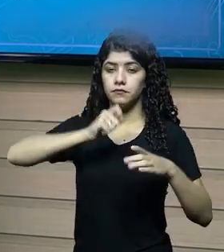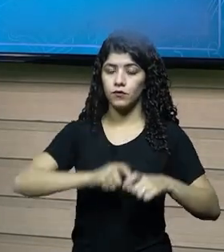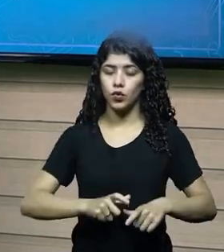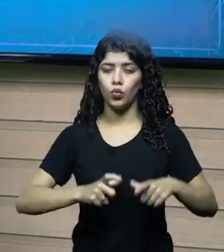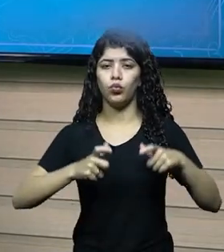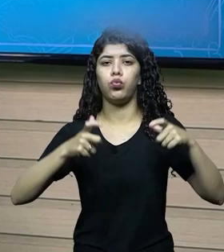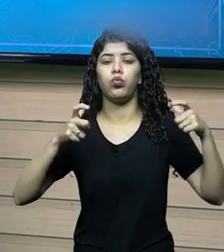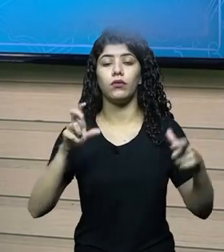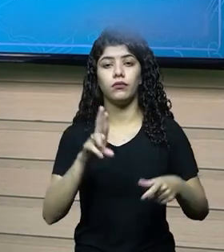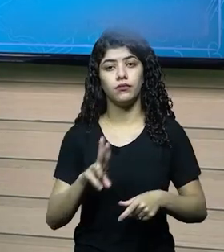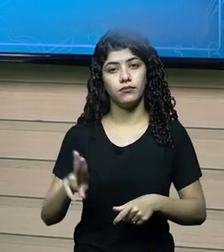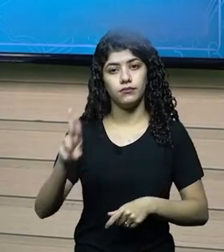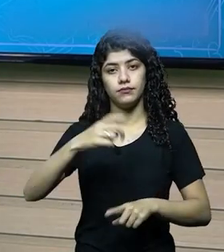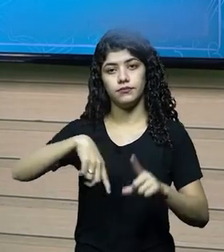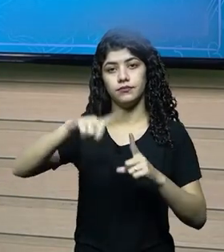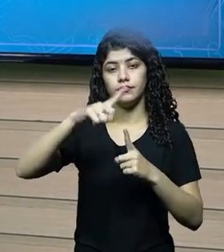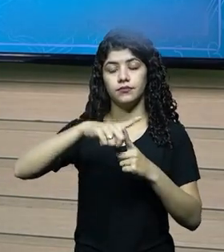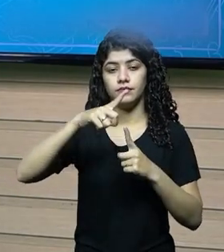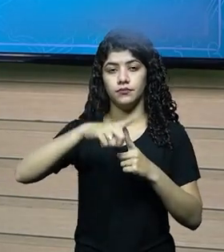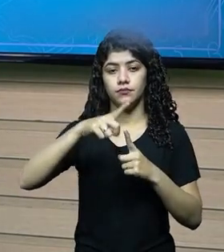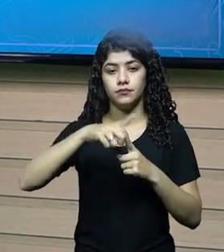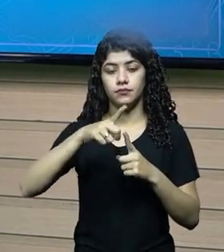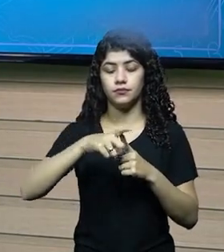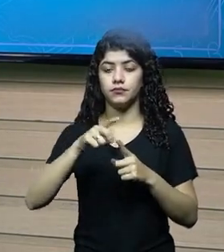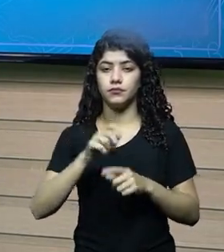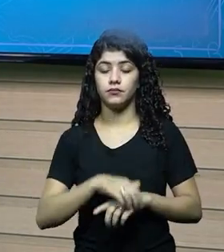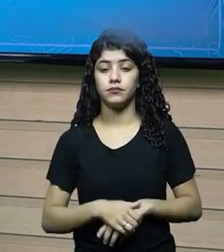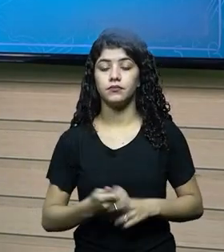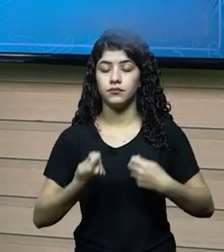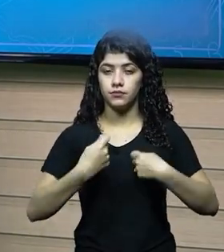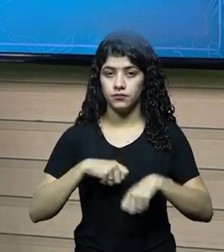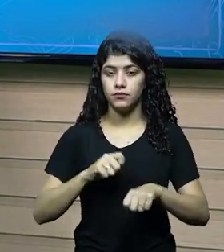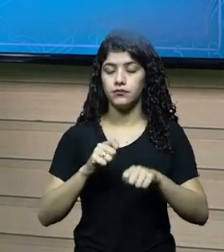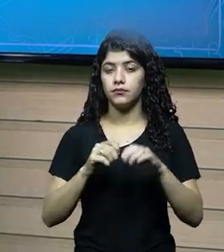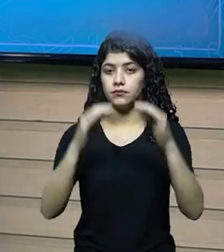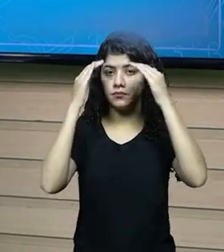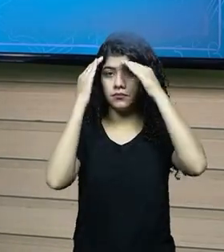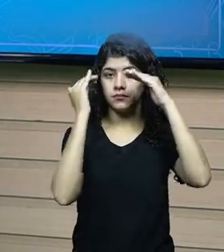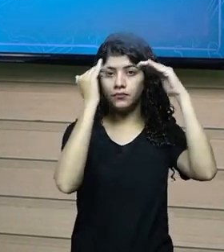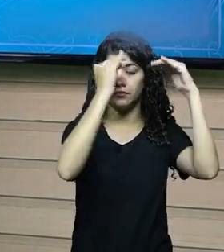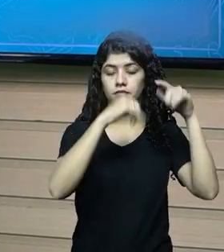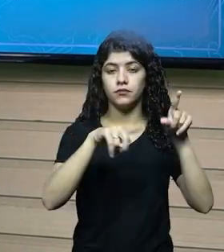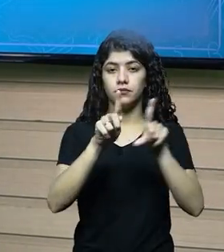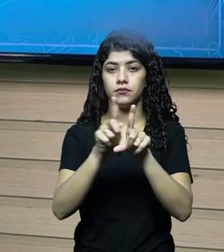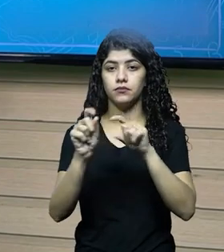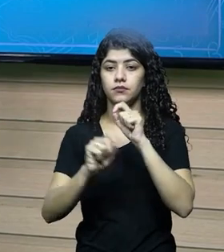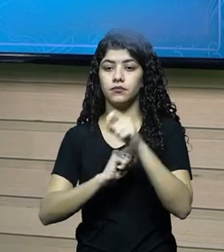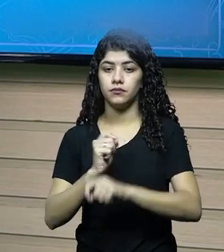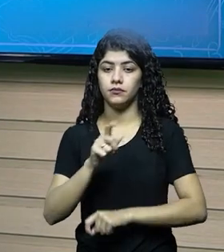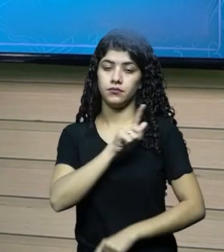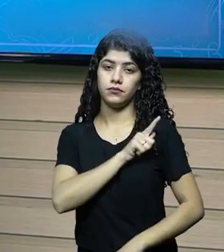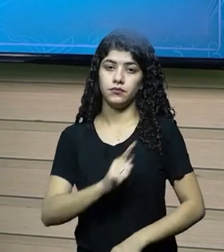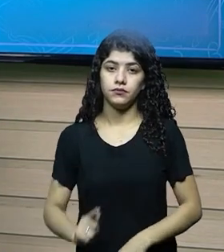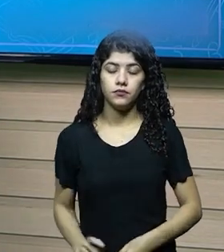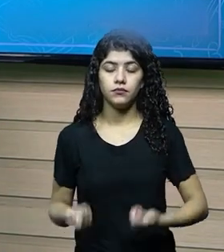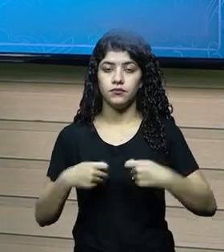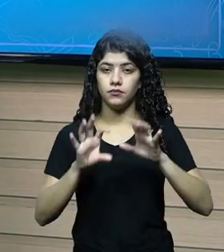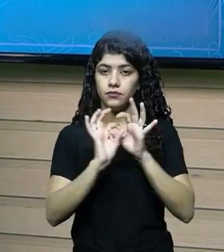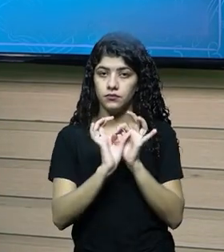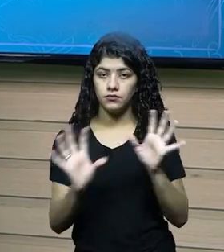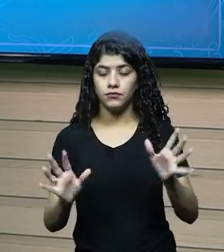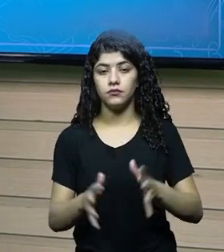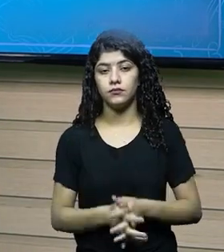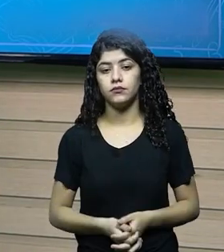escala, para você usar um determinado tipo de agrotóxico, você tem que cumprir determinados critérios, e ter determinadas licenças ambientais,